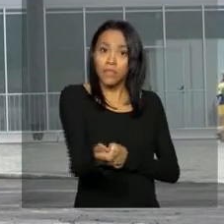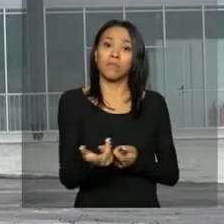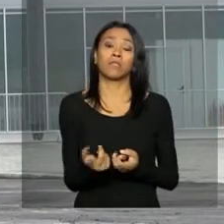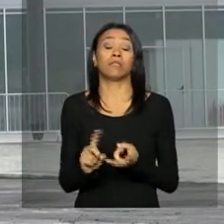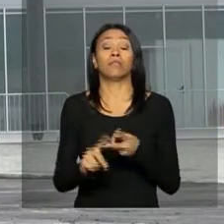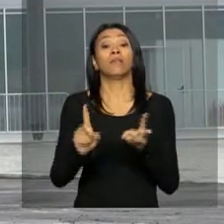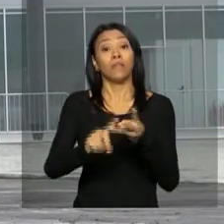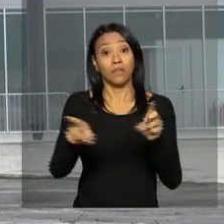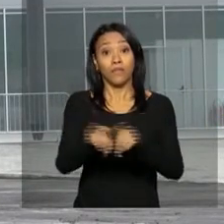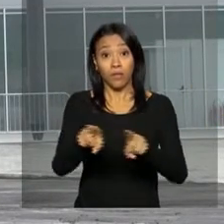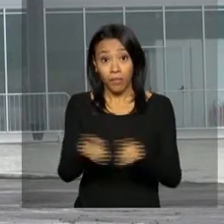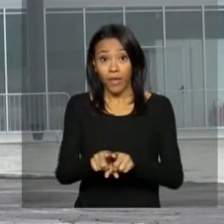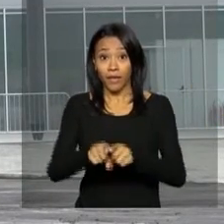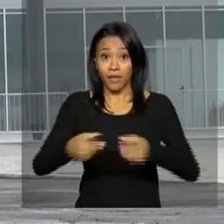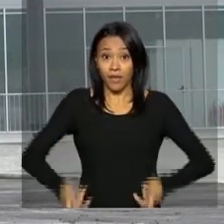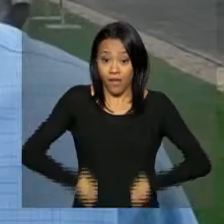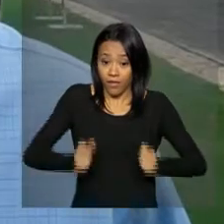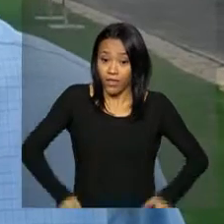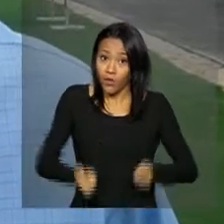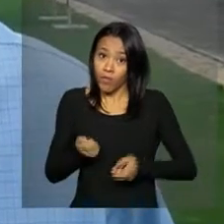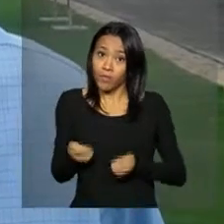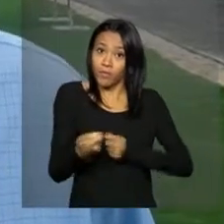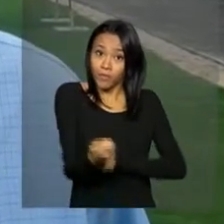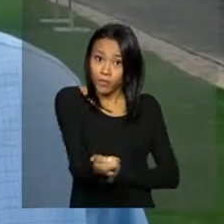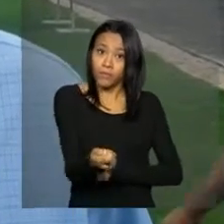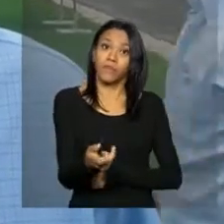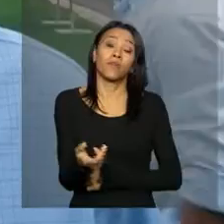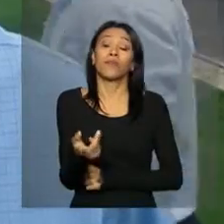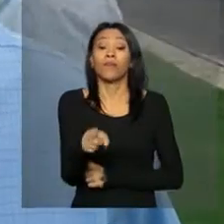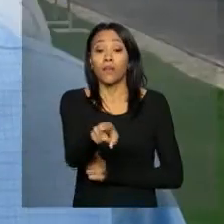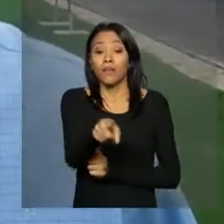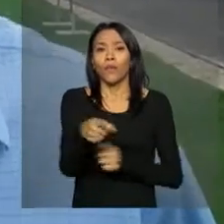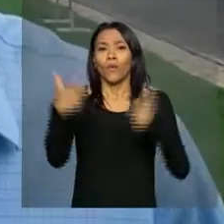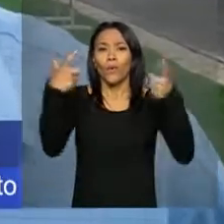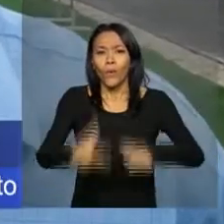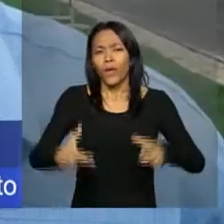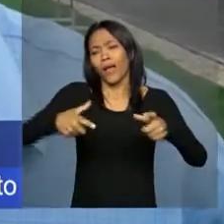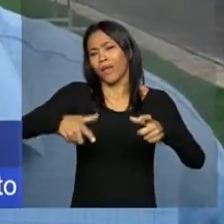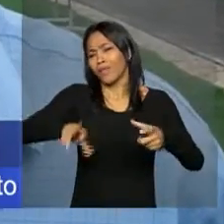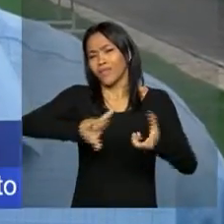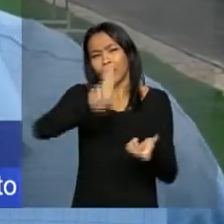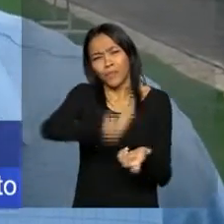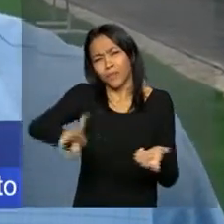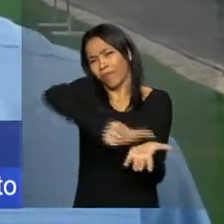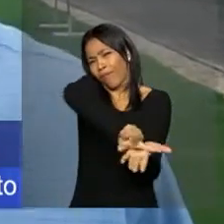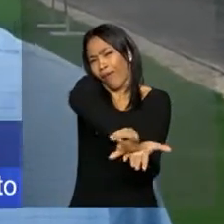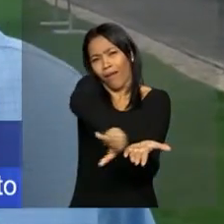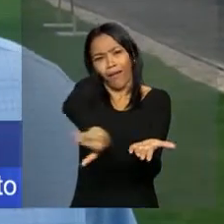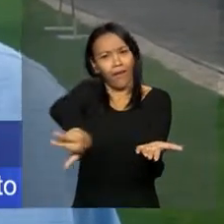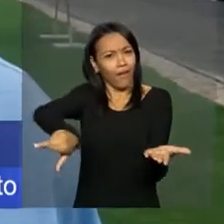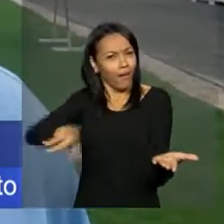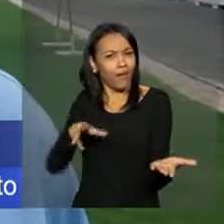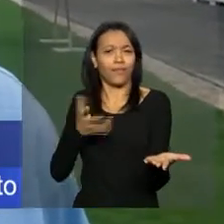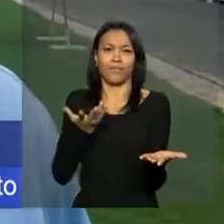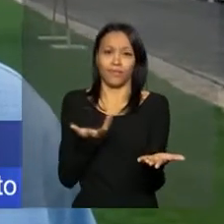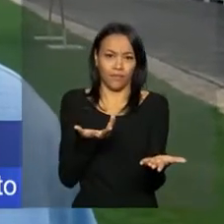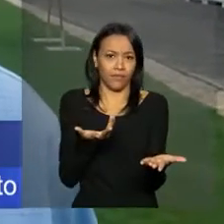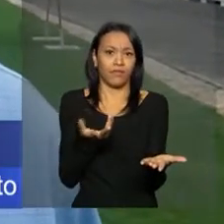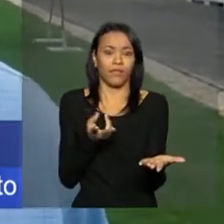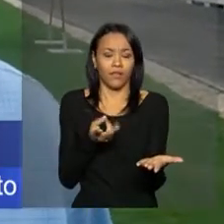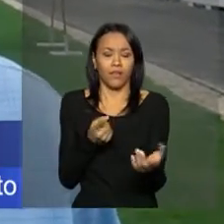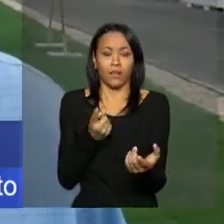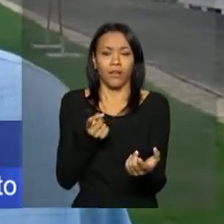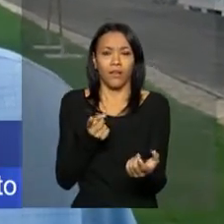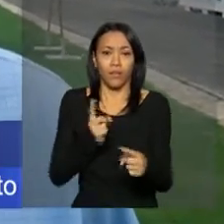moderno e esgrima em cadeira de rodas. Mas é uma arena multiuso, que para essa população desse entorno, não só vai servir para